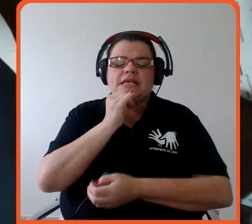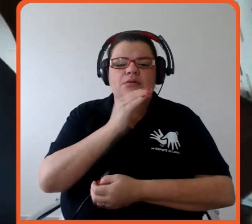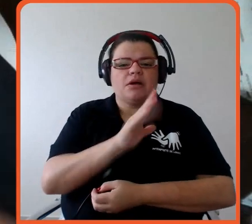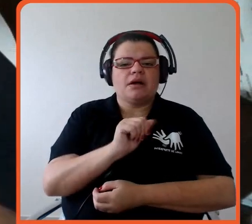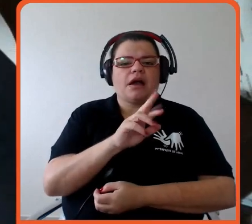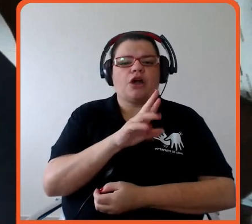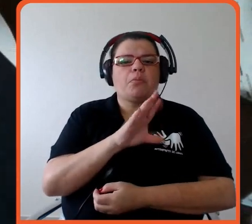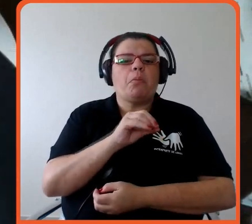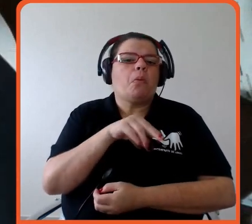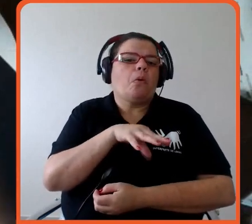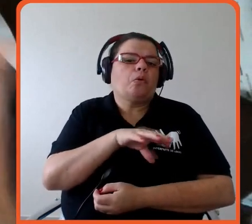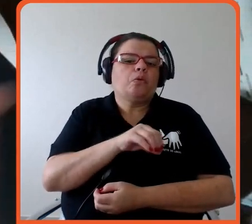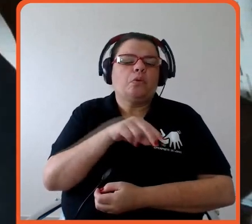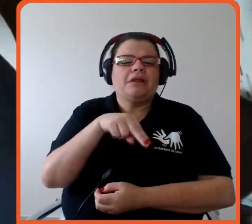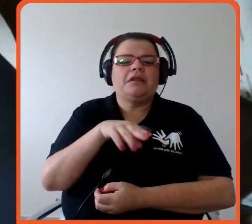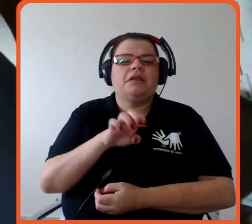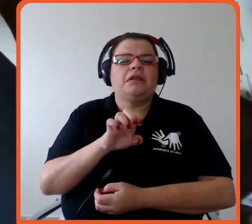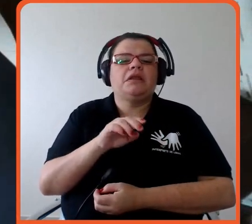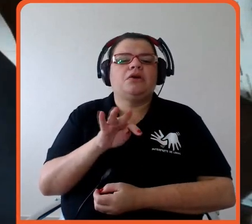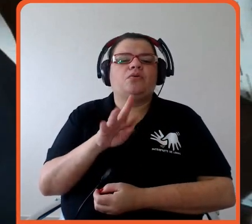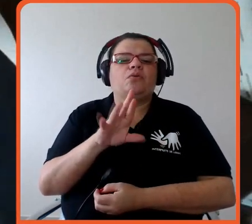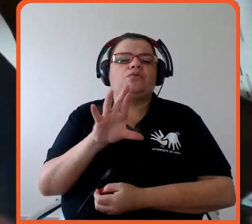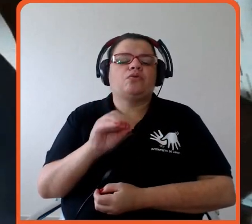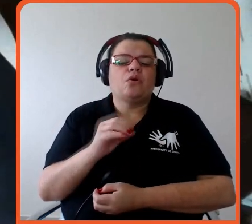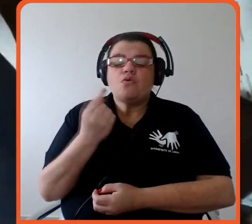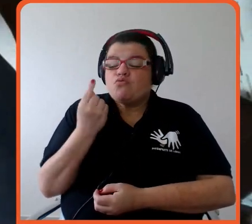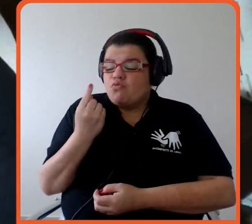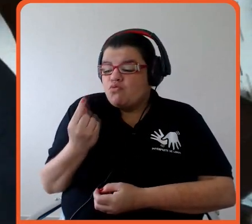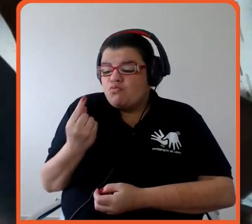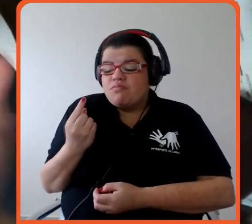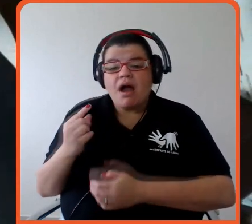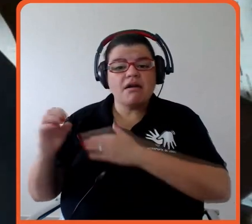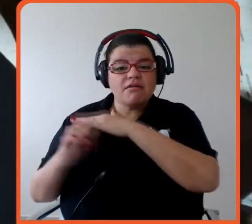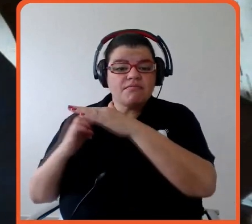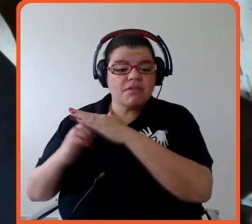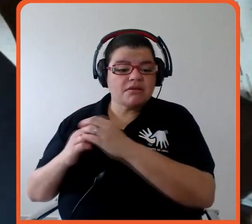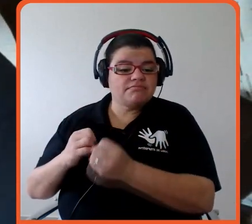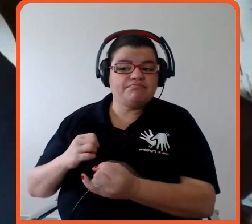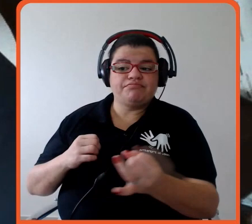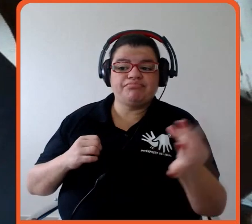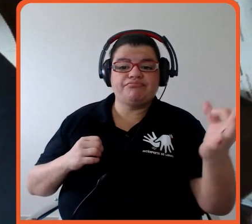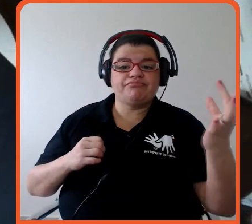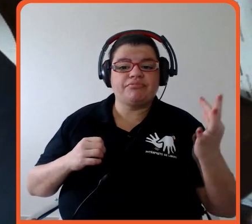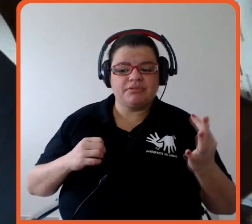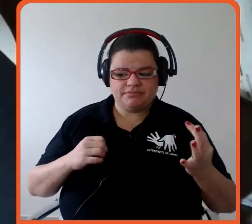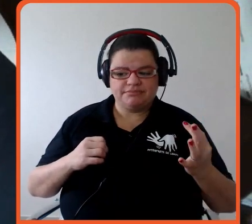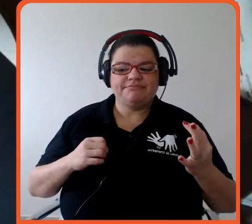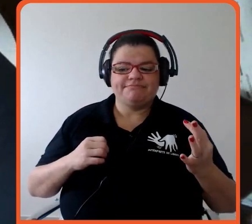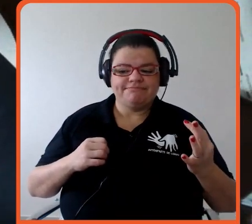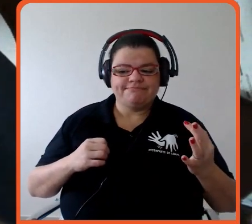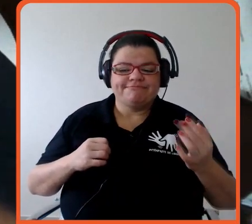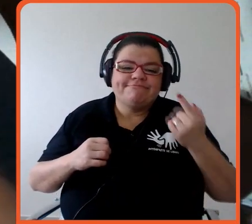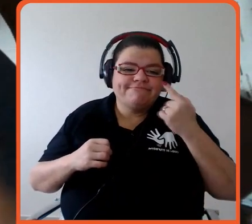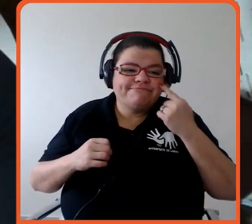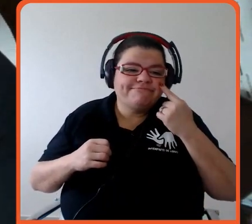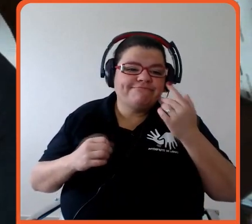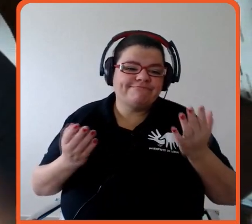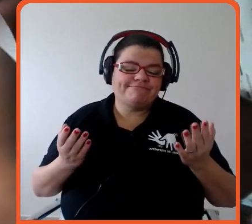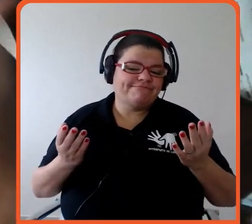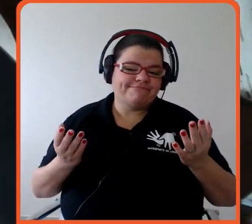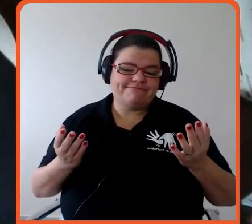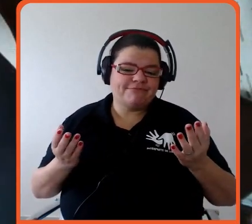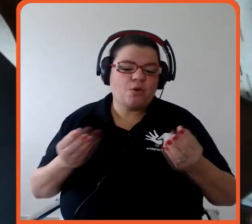o que muda, uma t-shirt dentro de um mix não dá 0,5% do mix daquela